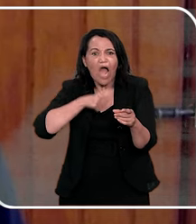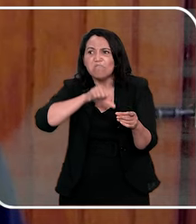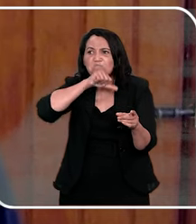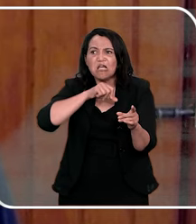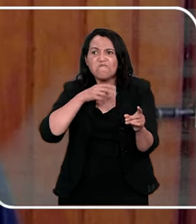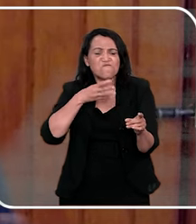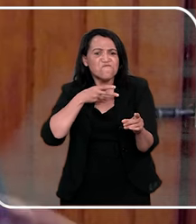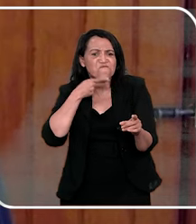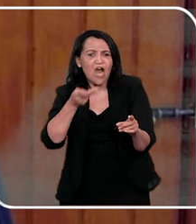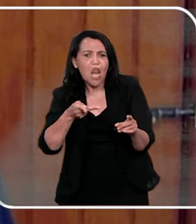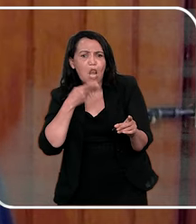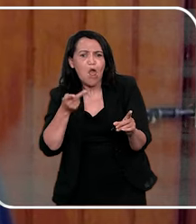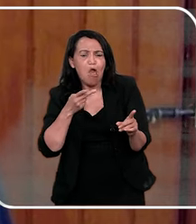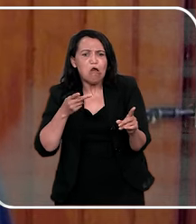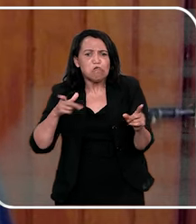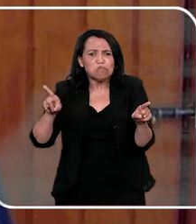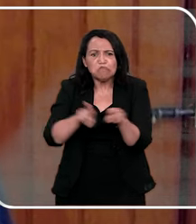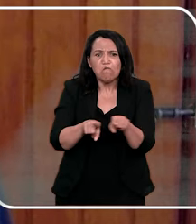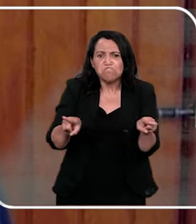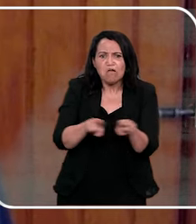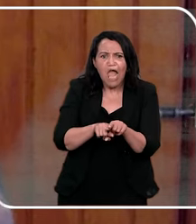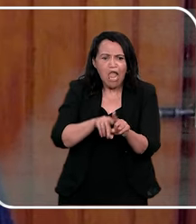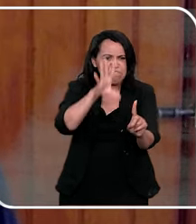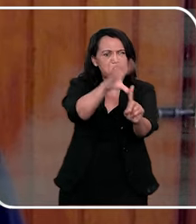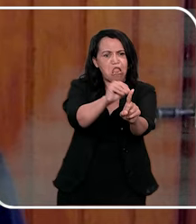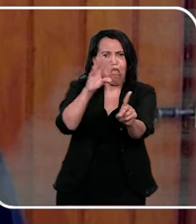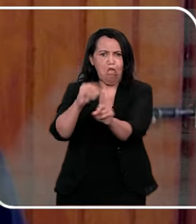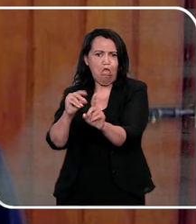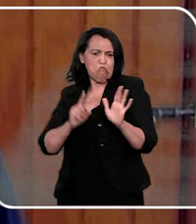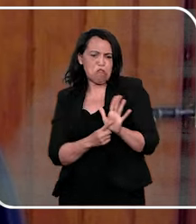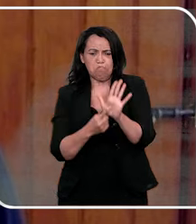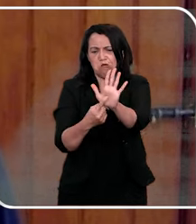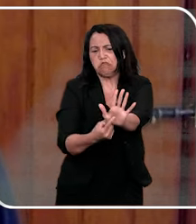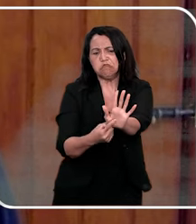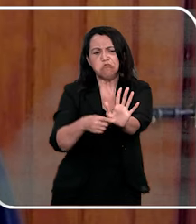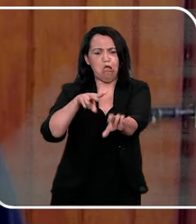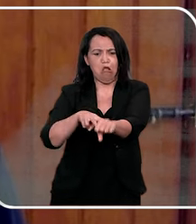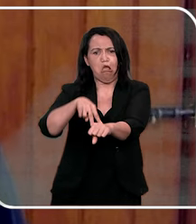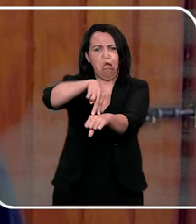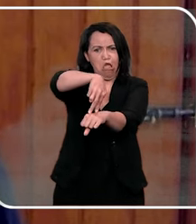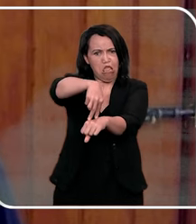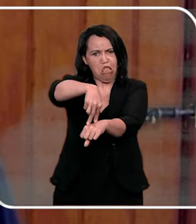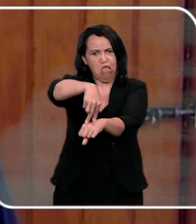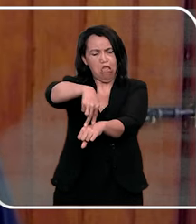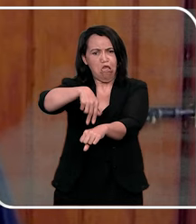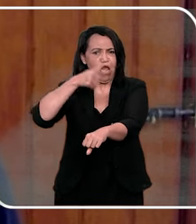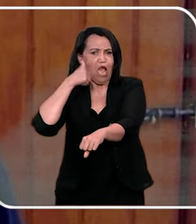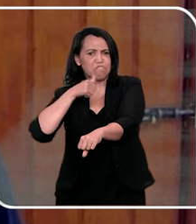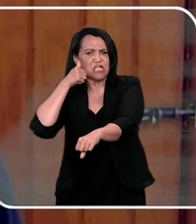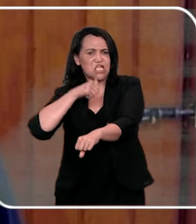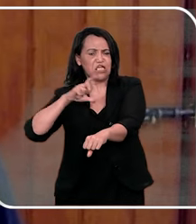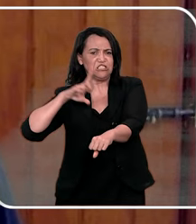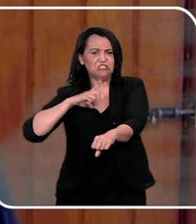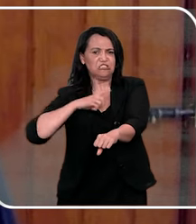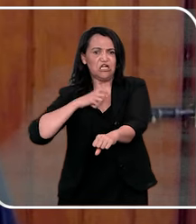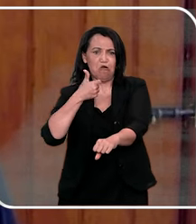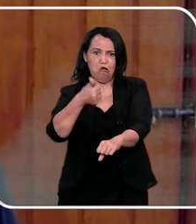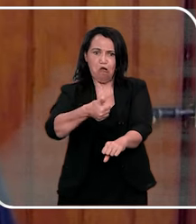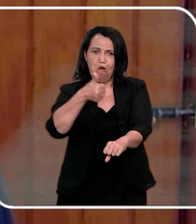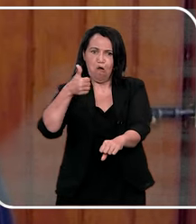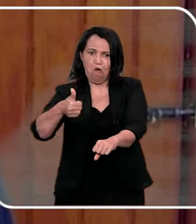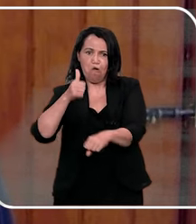se amostrando, foi a palavra que ela usou, para todo mundo, e quer tomar meu marido de mim, a menina tinha 11 anos,